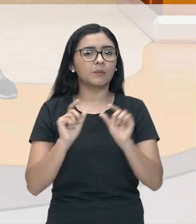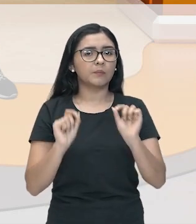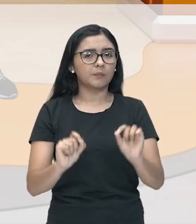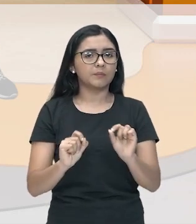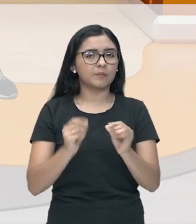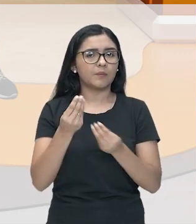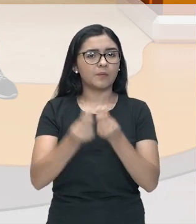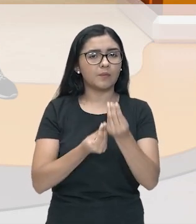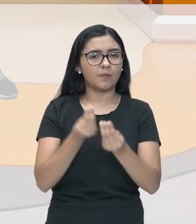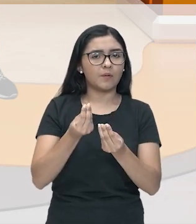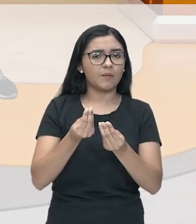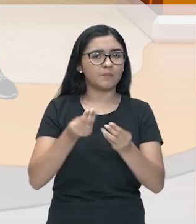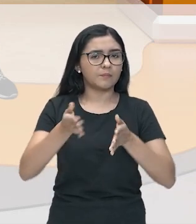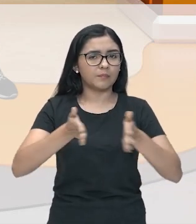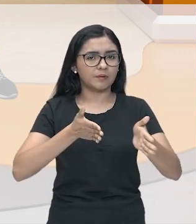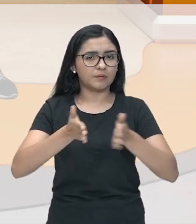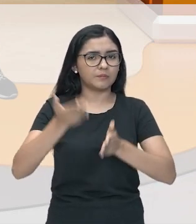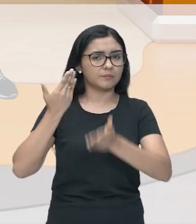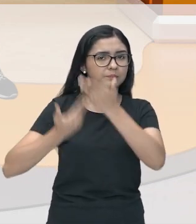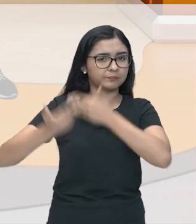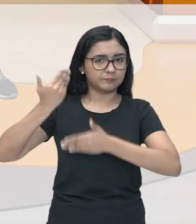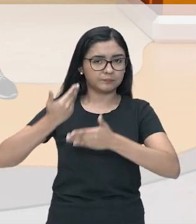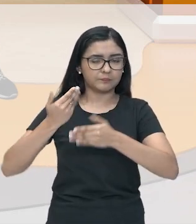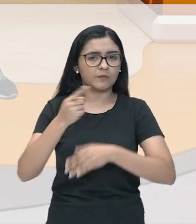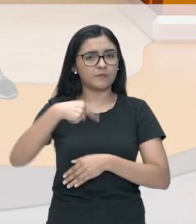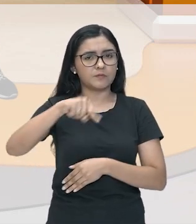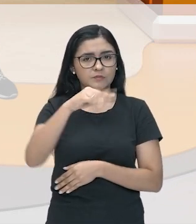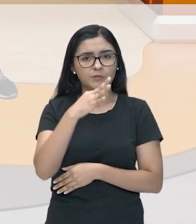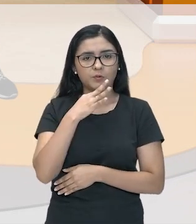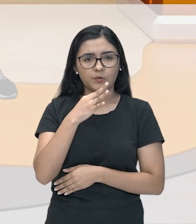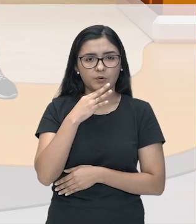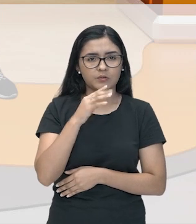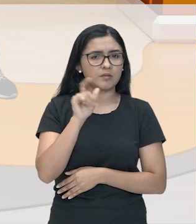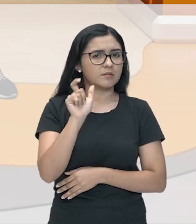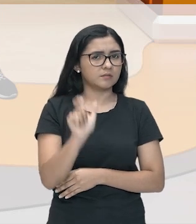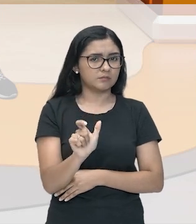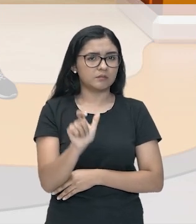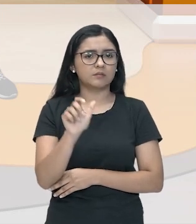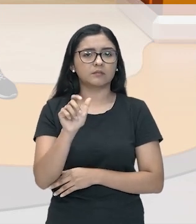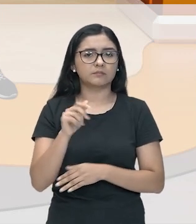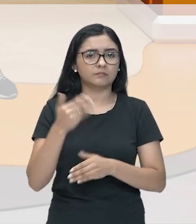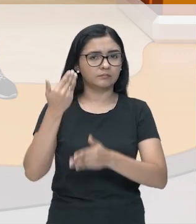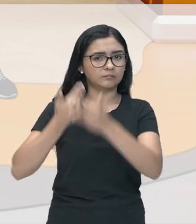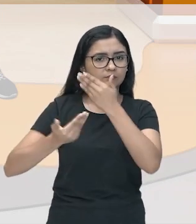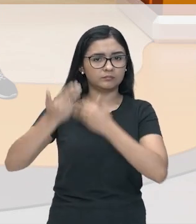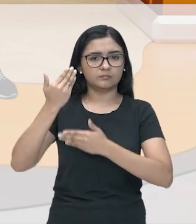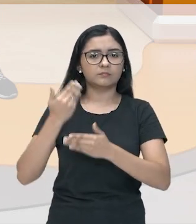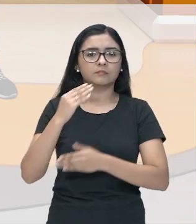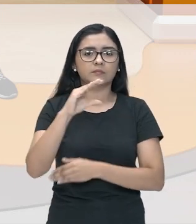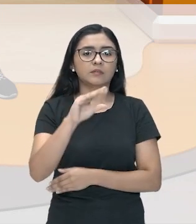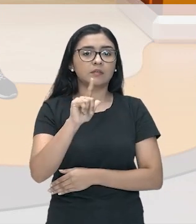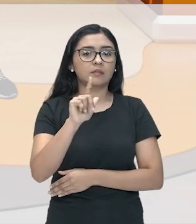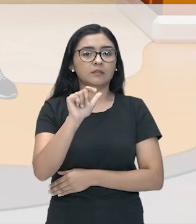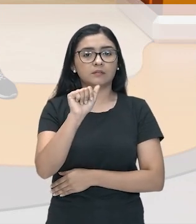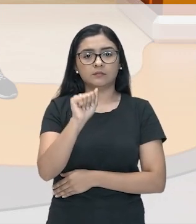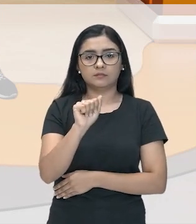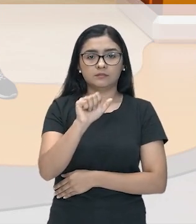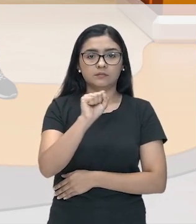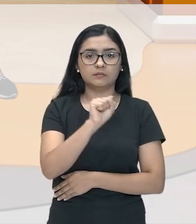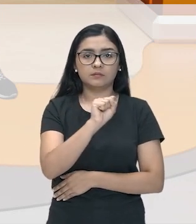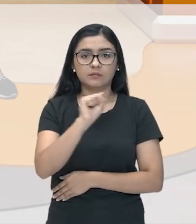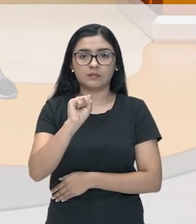antiguidade clássica. E você, já conhece o termo antiguidade clássica? Antiguidade